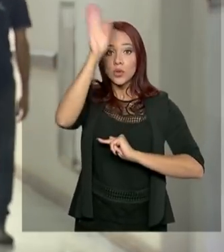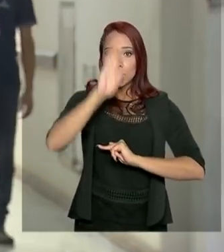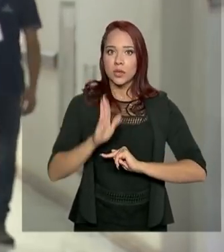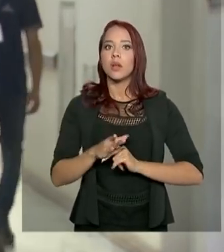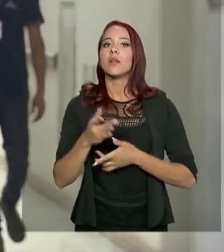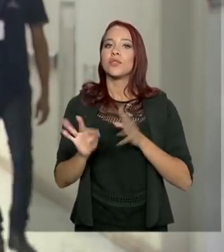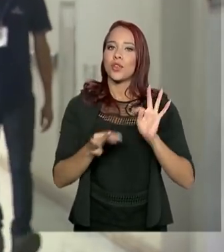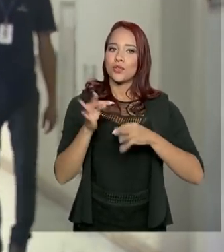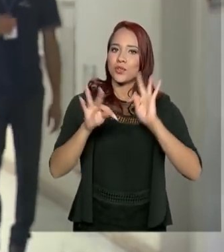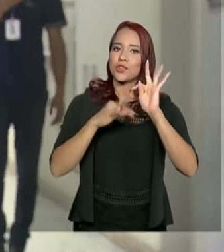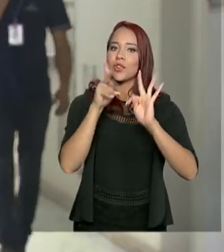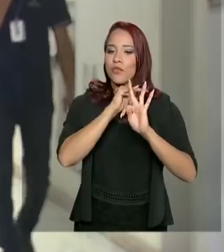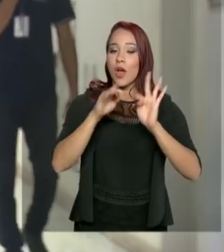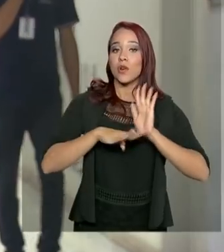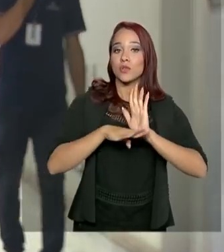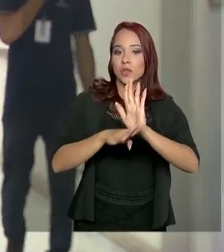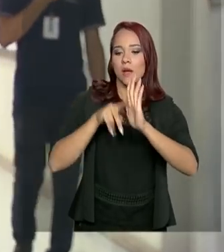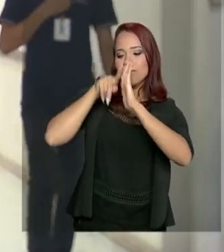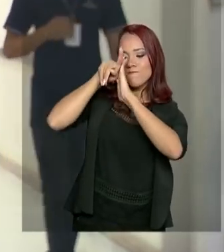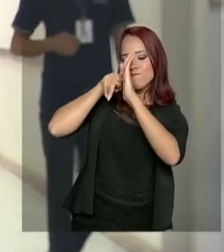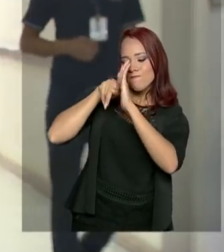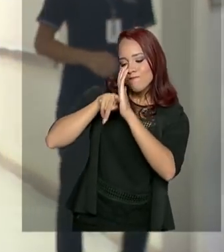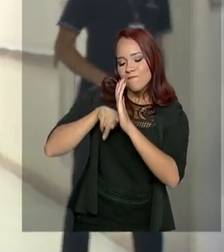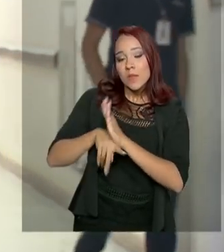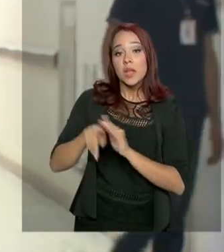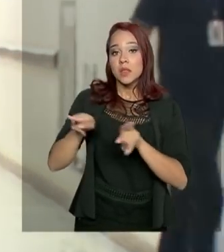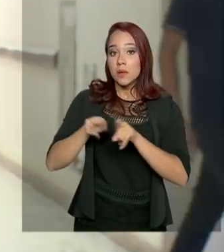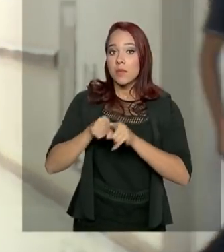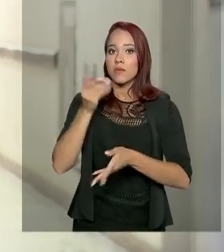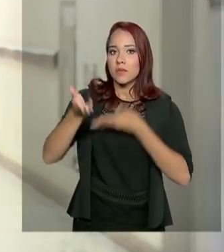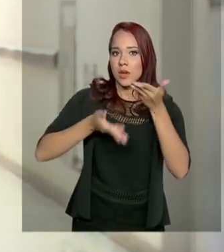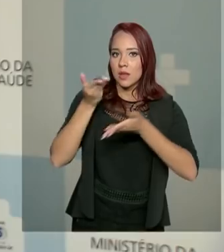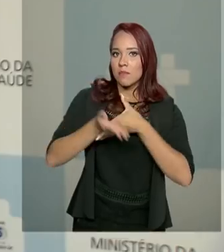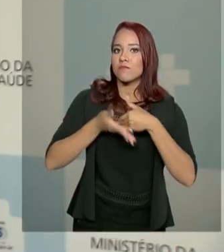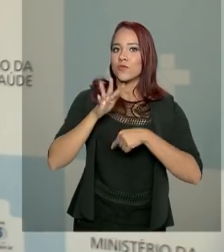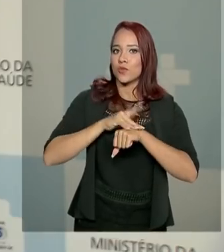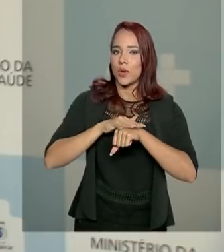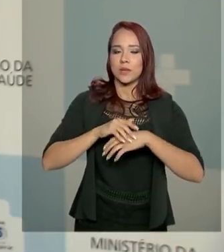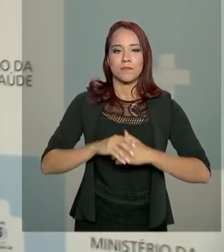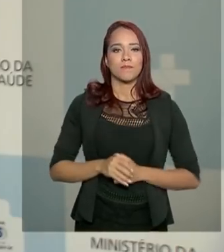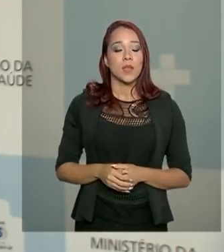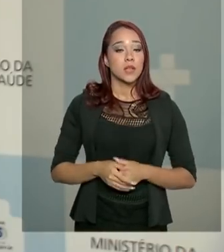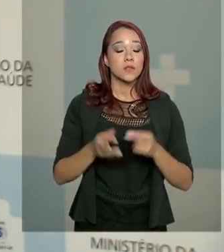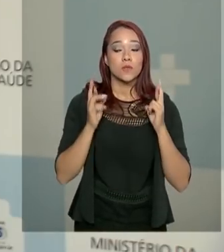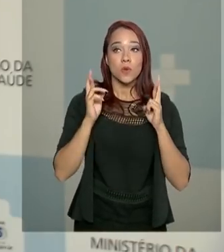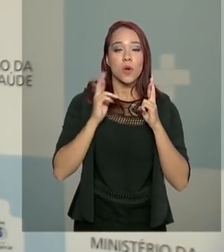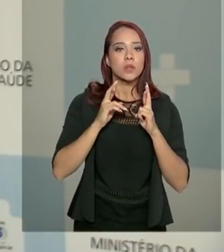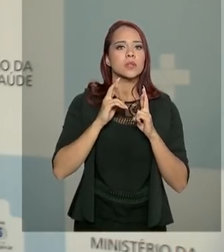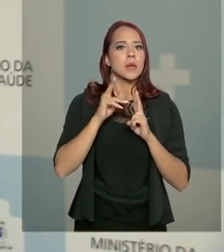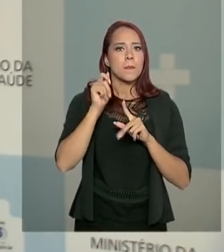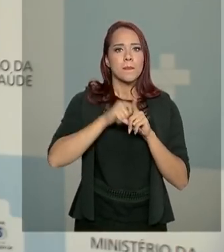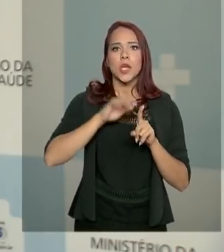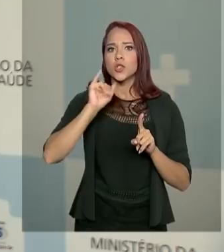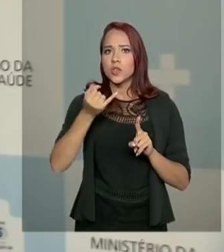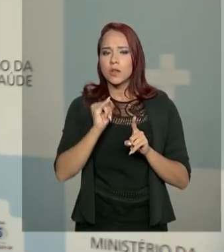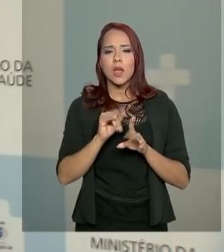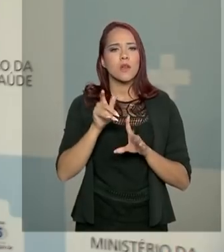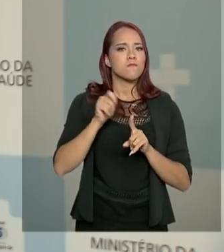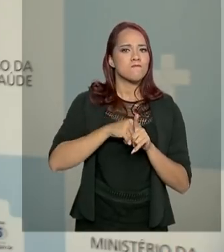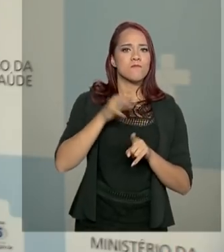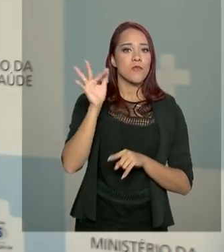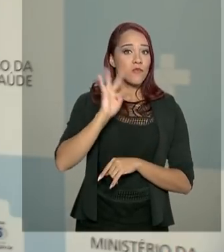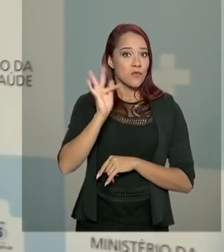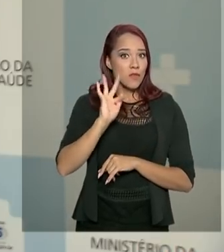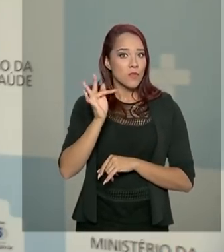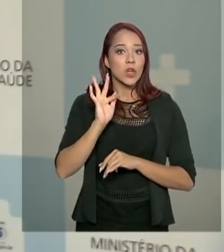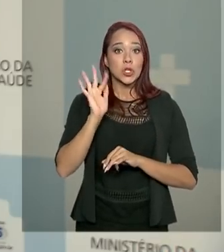Uma tecnologia que vai auxiliar na investigação e no tratamento de doenças. A gente espera em janeiro, fevereiro, já lançar um